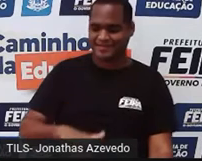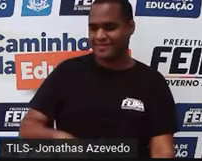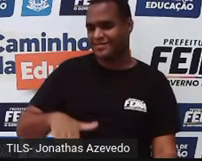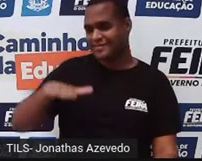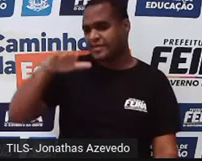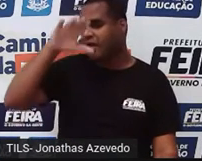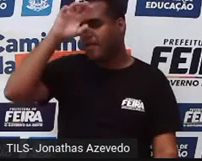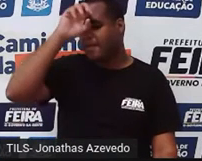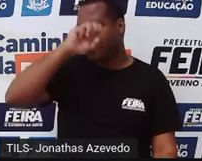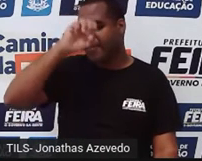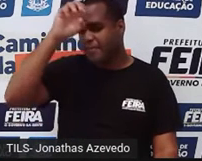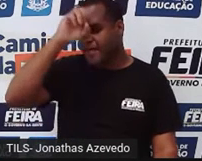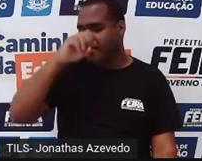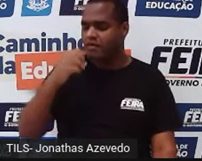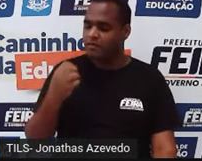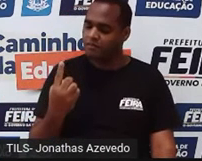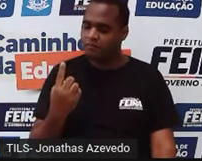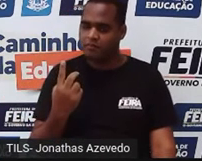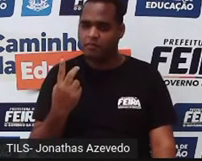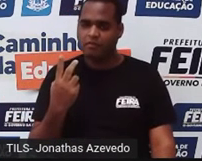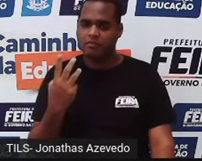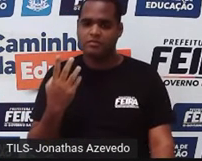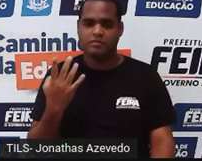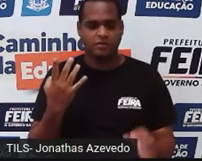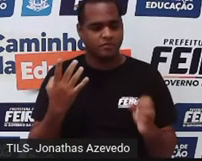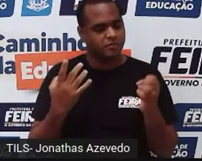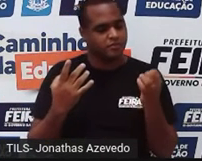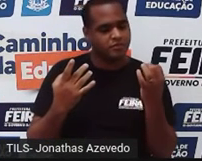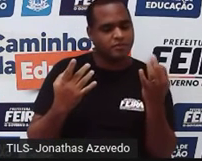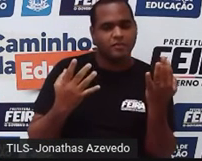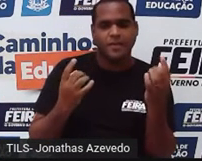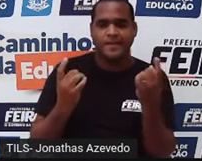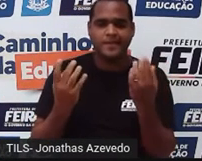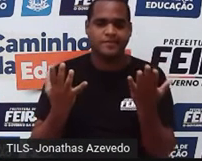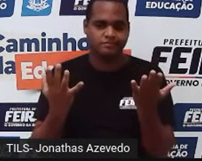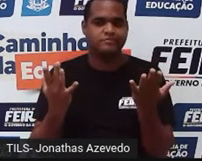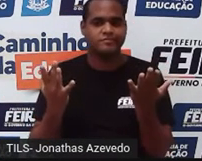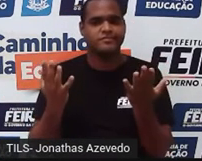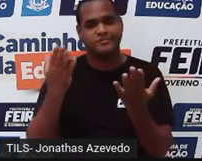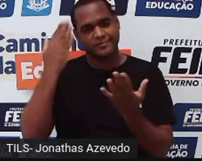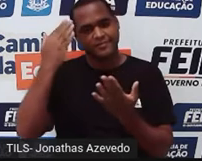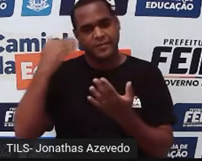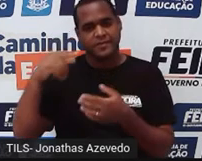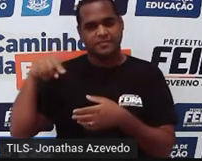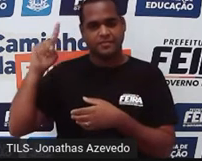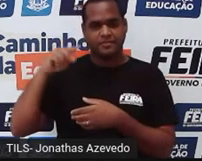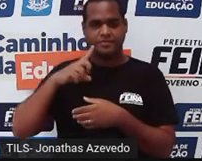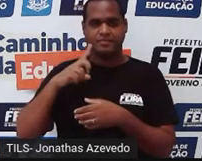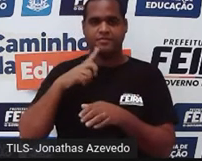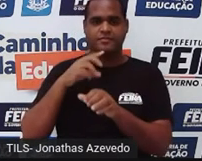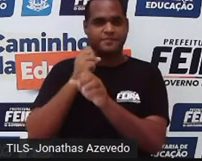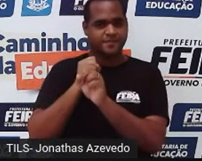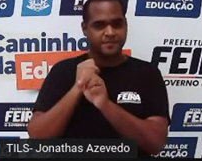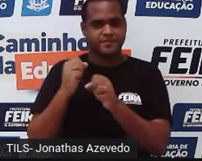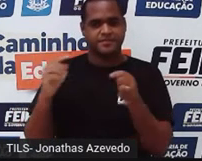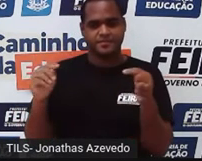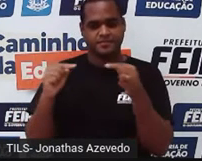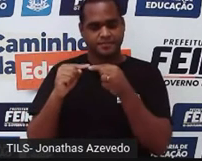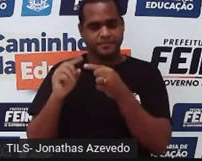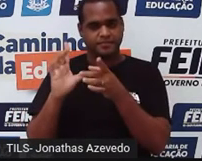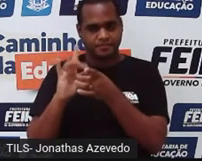começa a aprender a contar. Pois é. Porque os números naturais têm a ver com contagem. Tá?